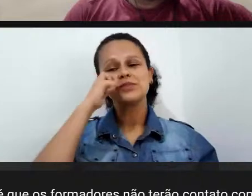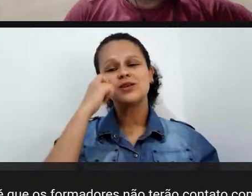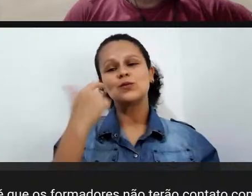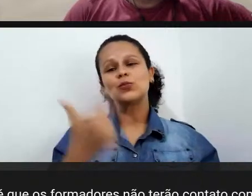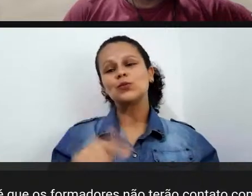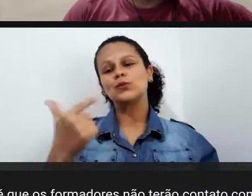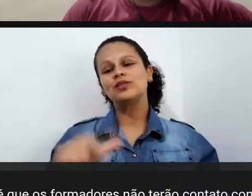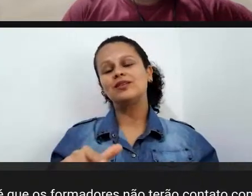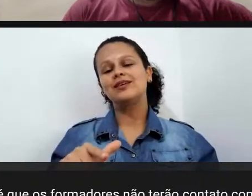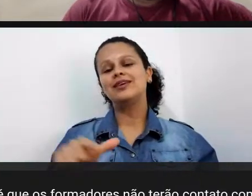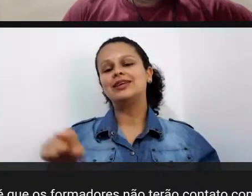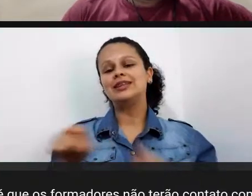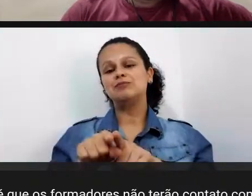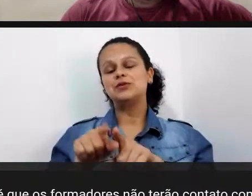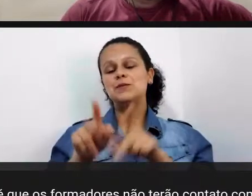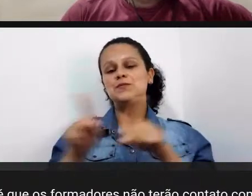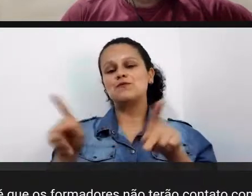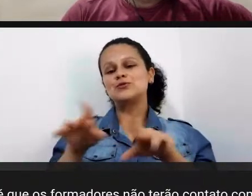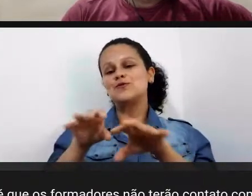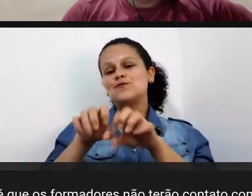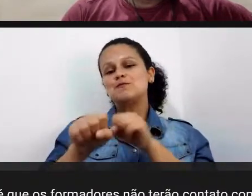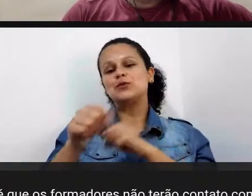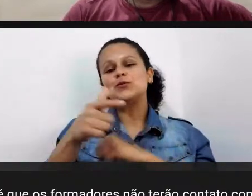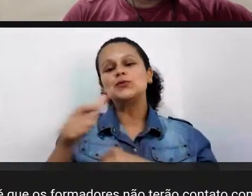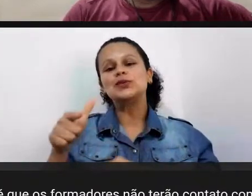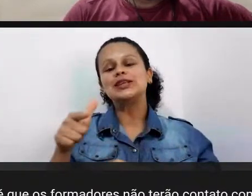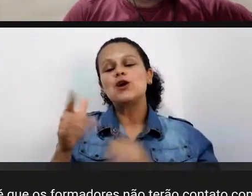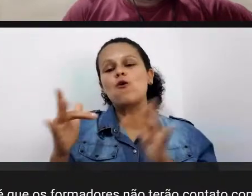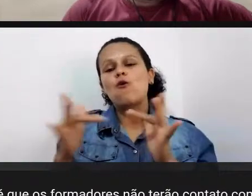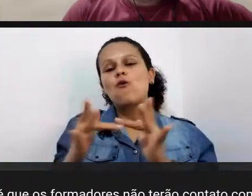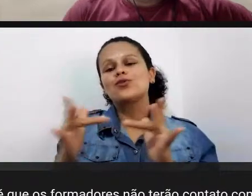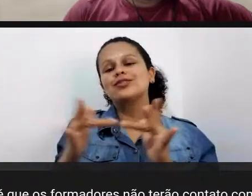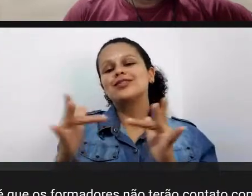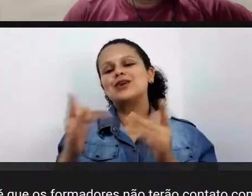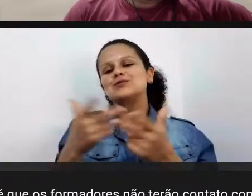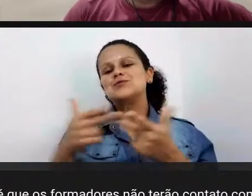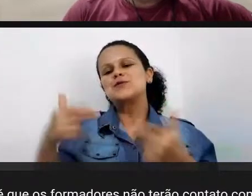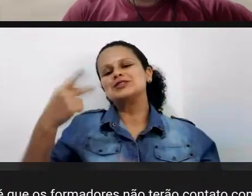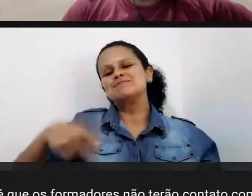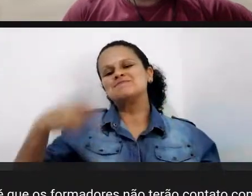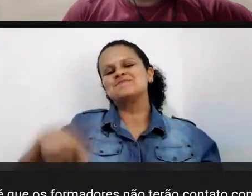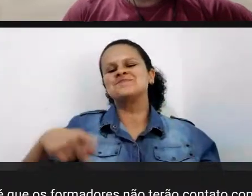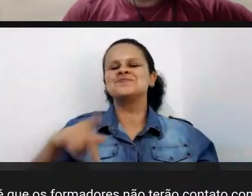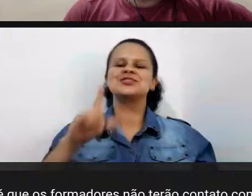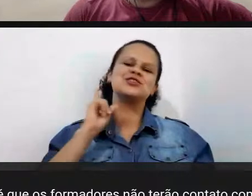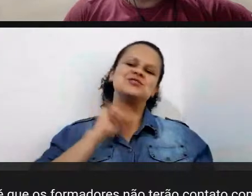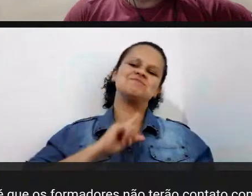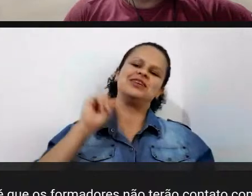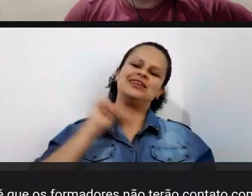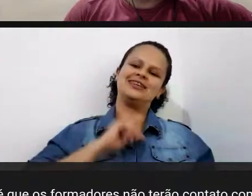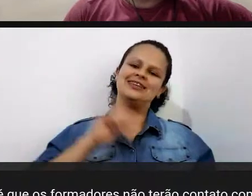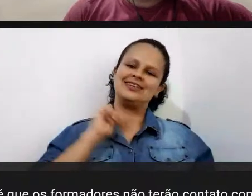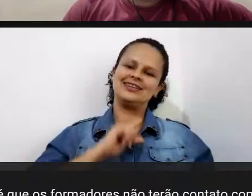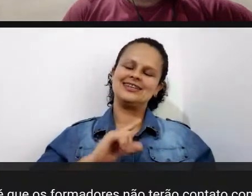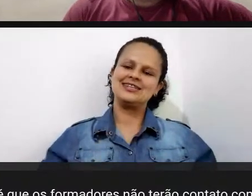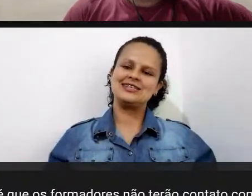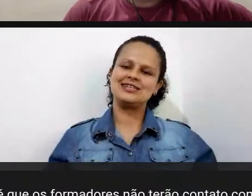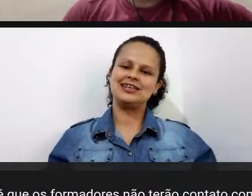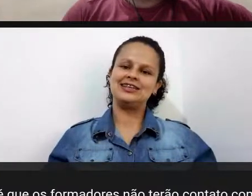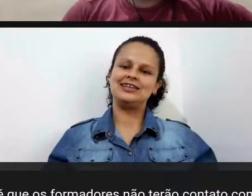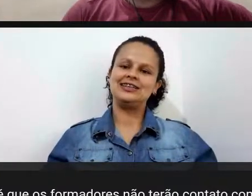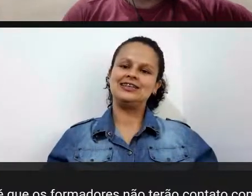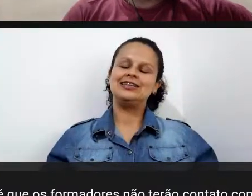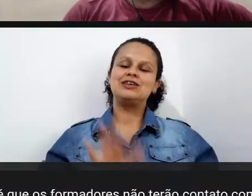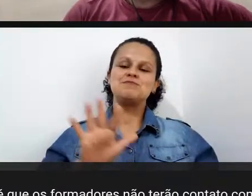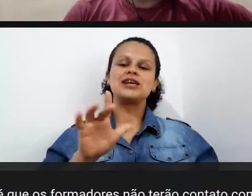contato com as maravilhas do norte de Minas Paco Manfrido o Sandro teve aqui em Januária junto com a Maristela eu